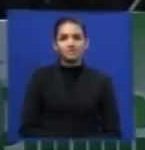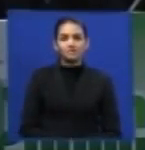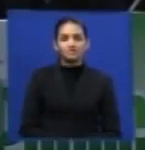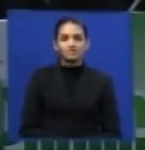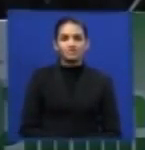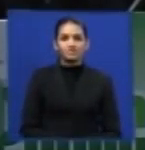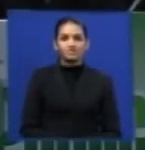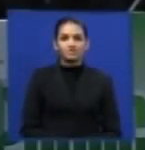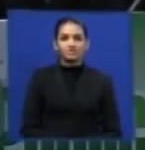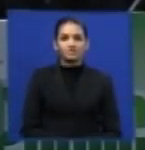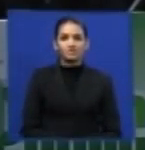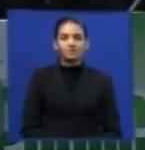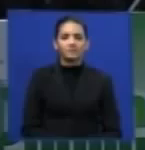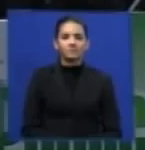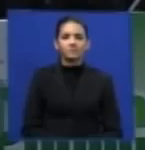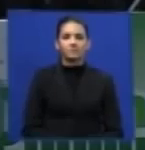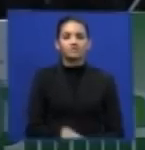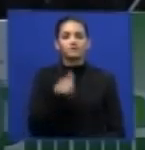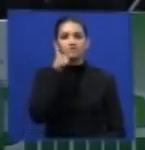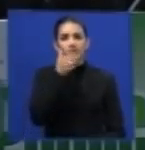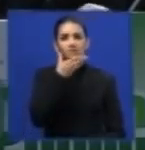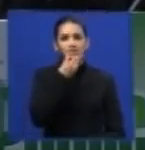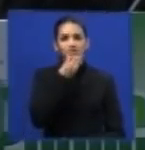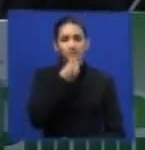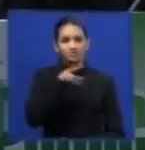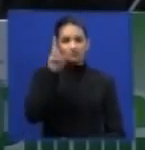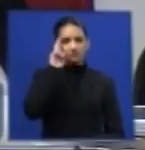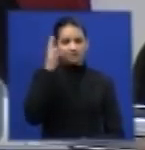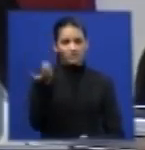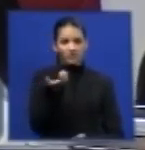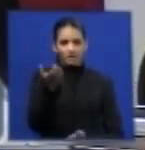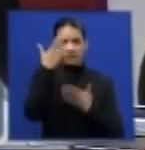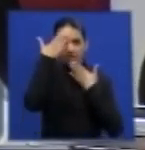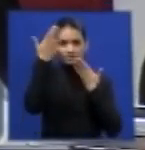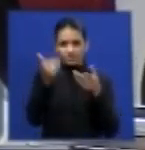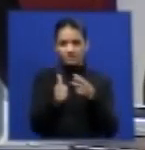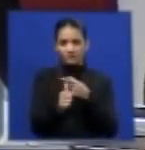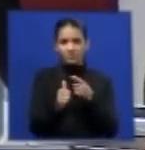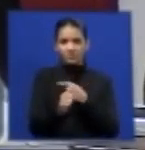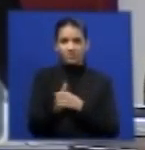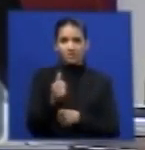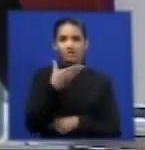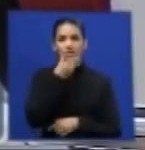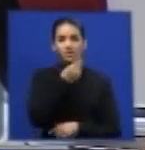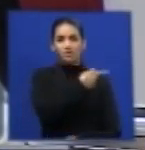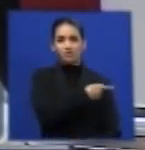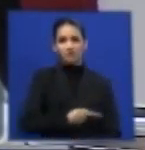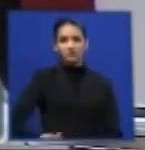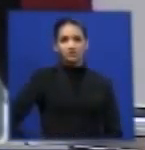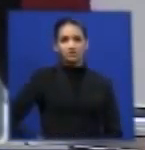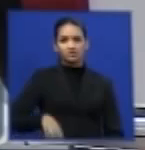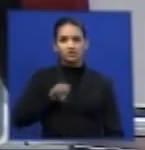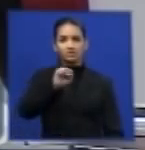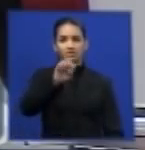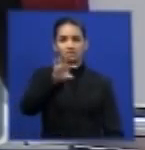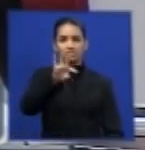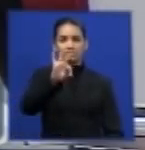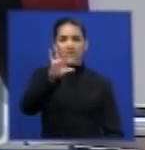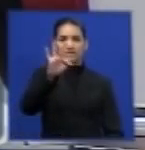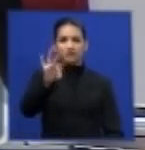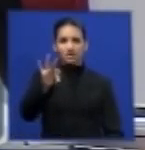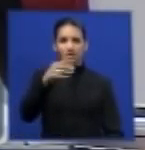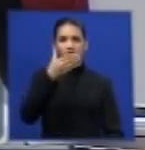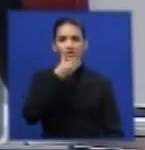senhoras e senhores eu quero agradecer em primeiro lugar ao presidente do supremo tribunal ministro Gilmar